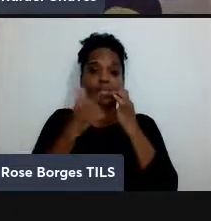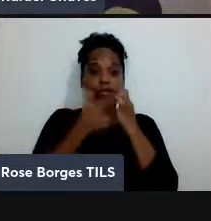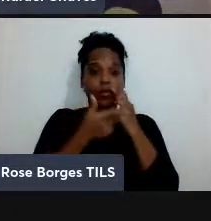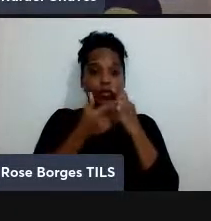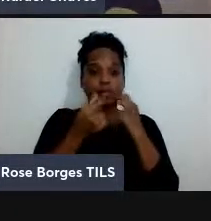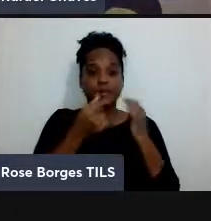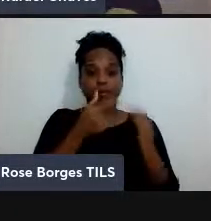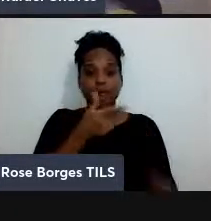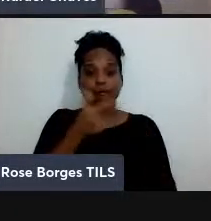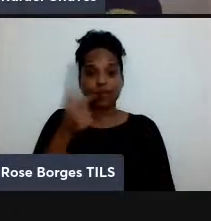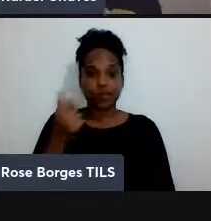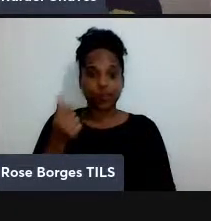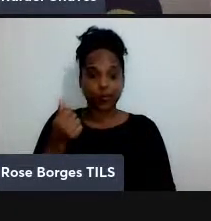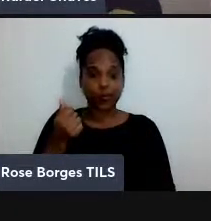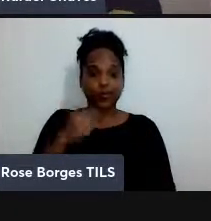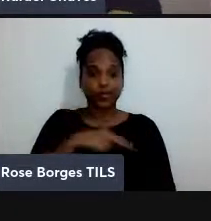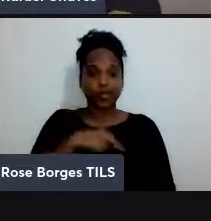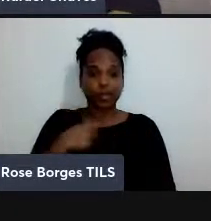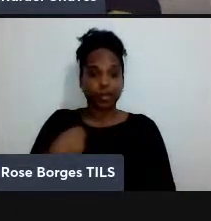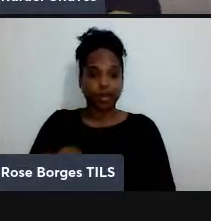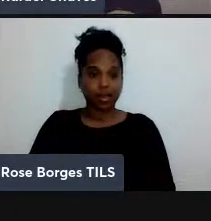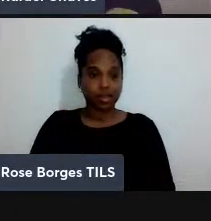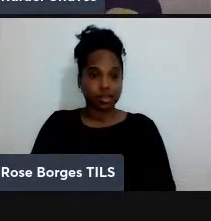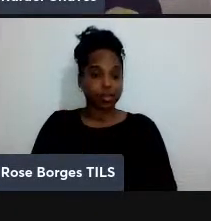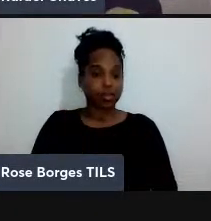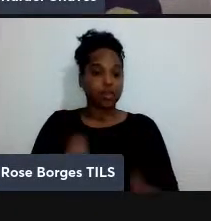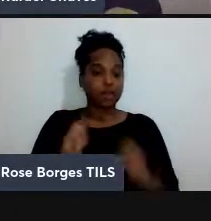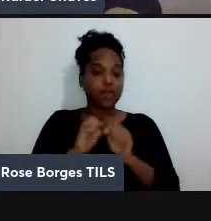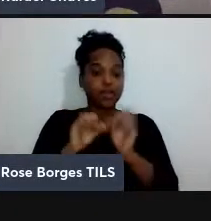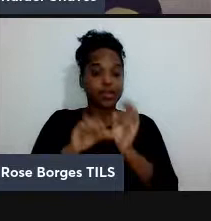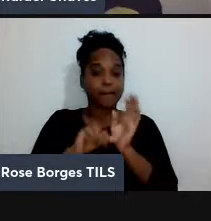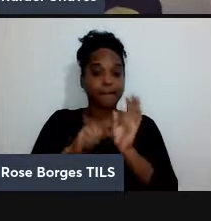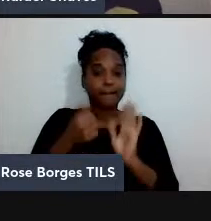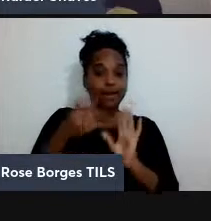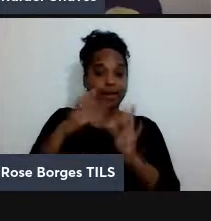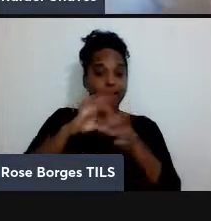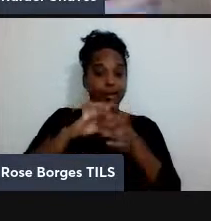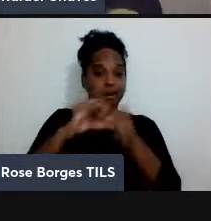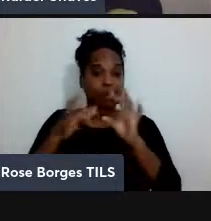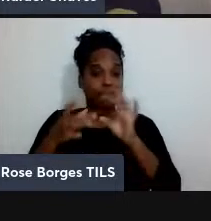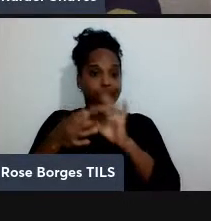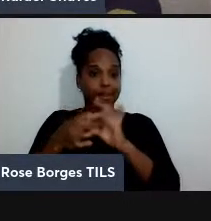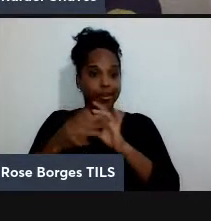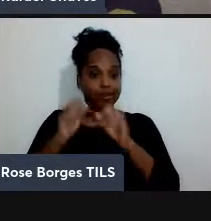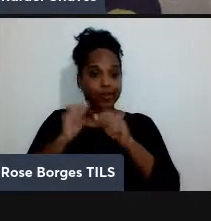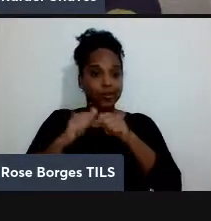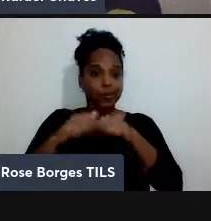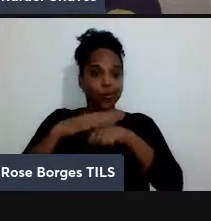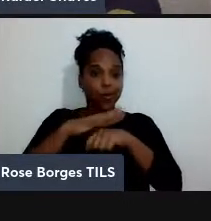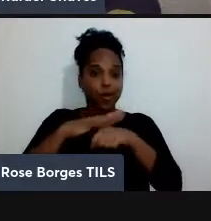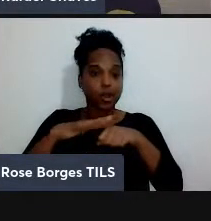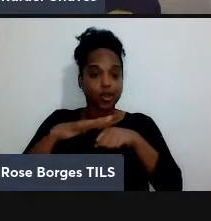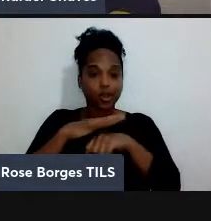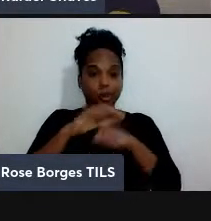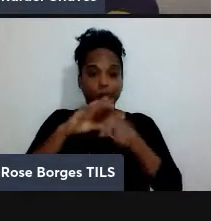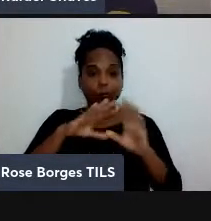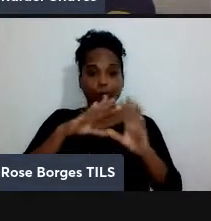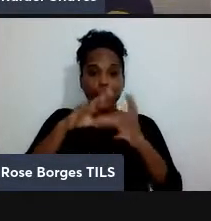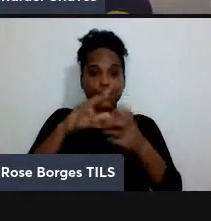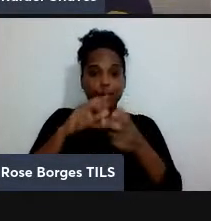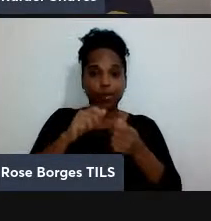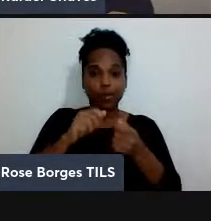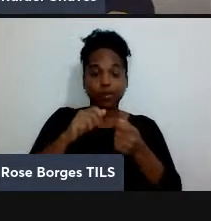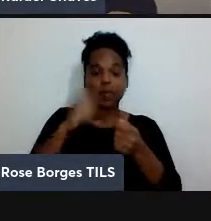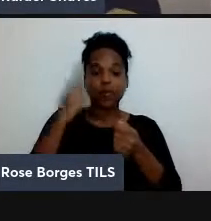ano passado a China construiu a primeira rede quântica do mundo que conectou mais de 150 nós em distâncias que chegavam a 4